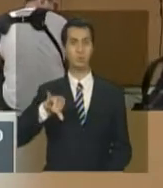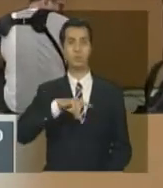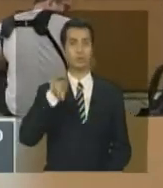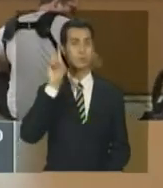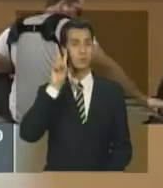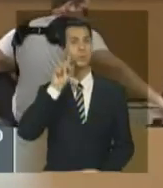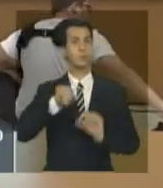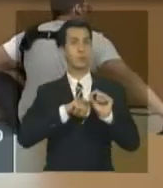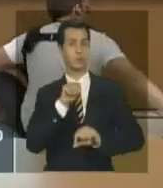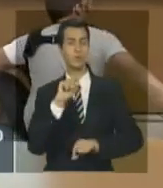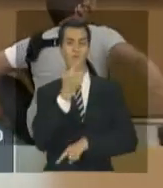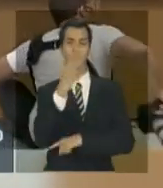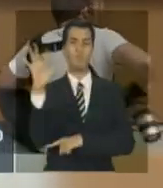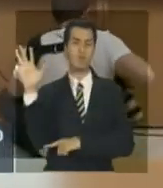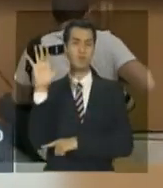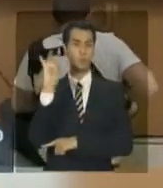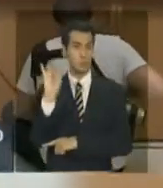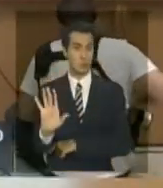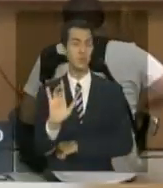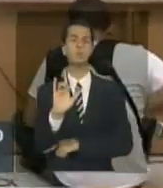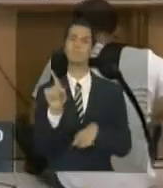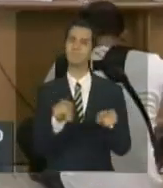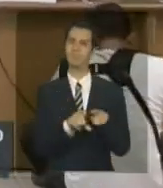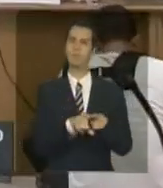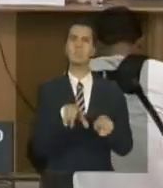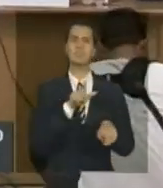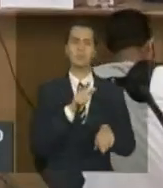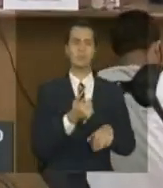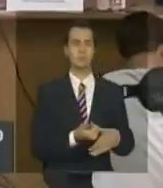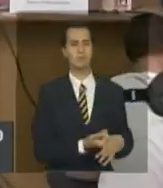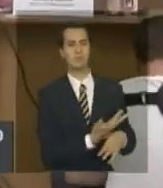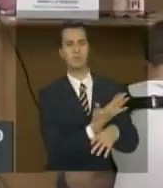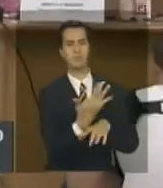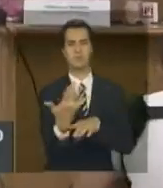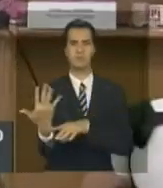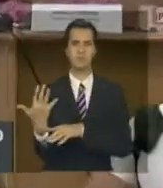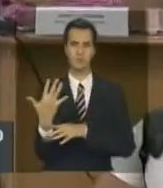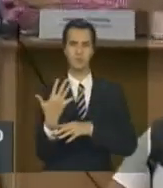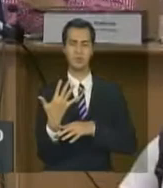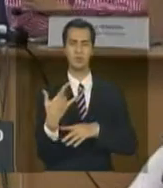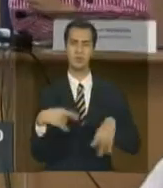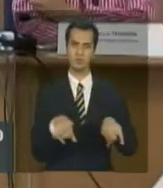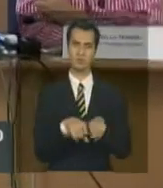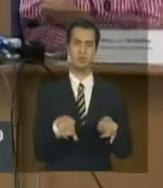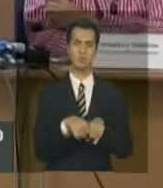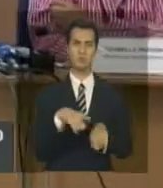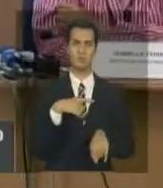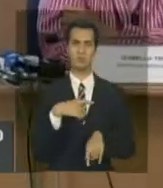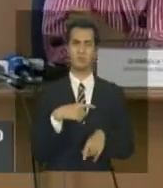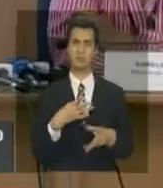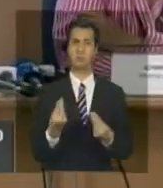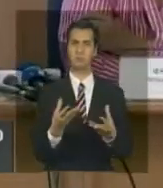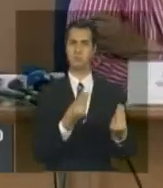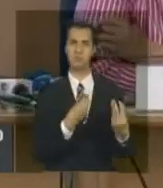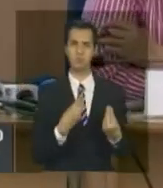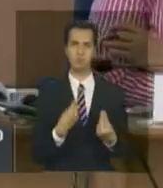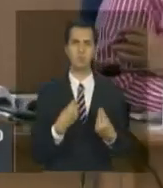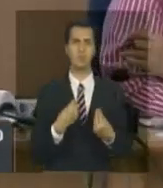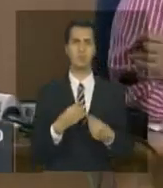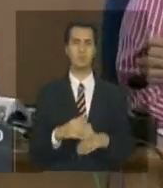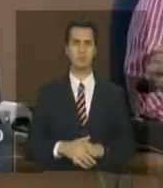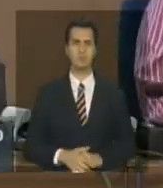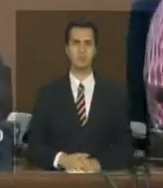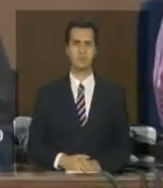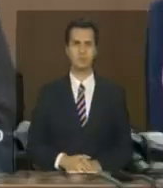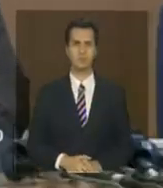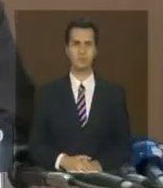florestas porque Pampa tem muita vegetação herbácea e portanto o termo desmatamento não é totalmente correto tecnicamente para todos